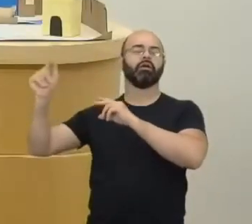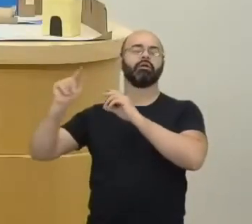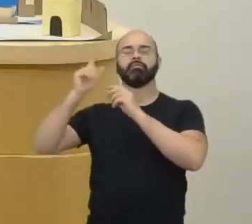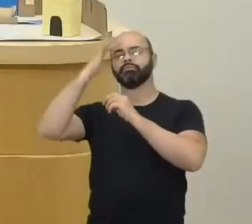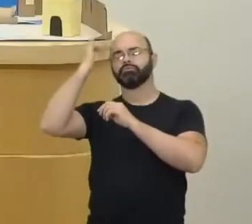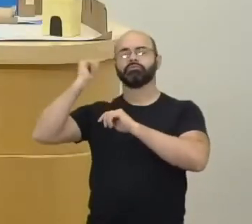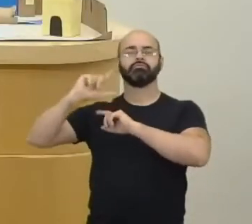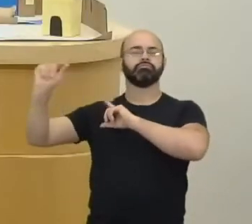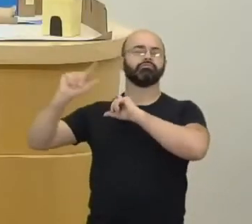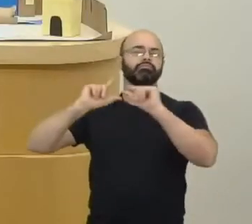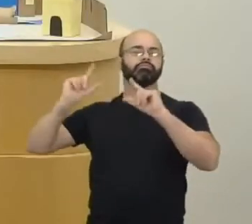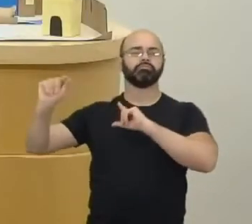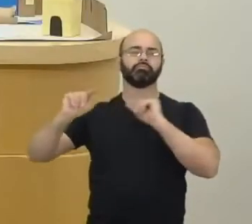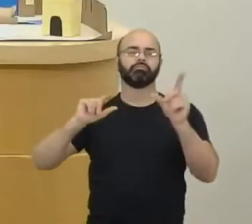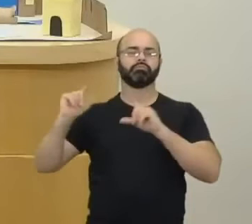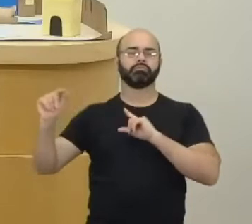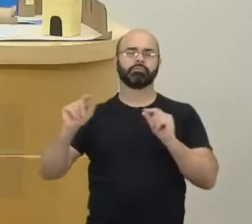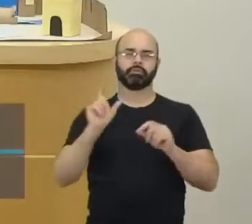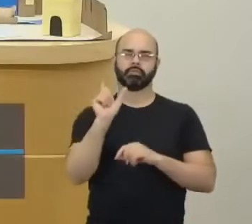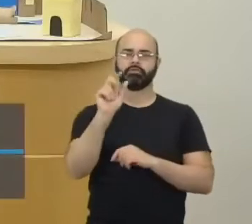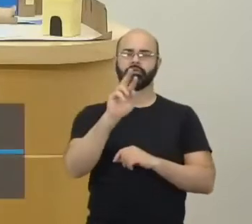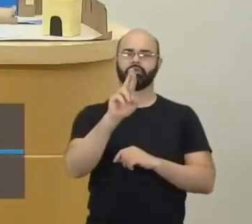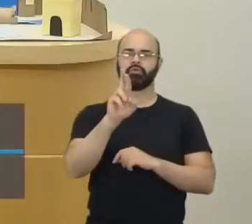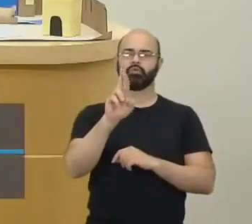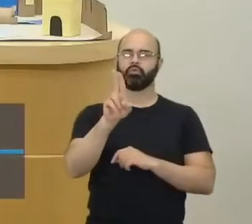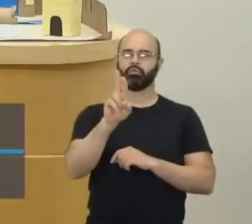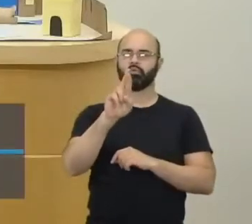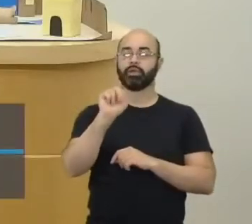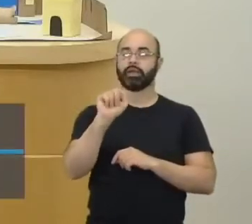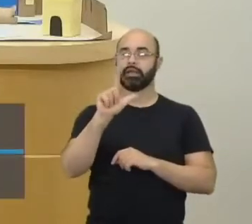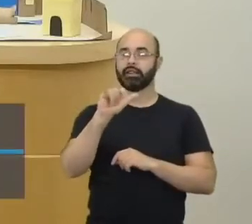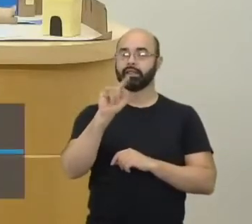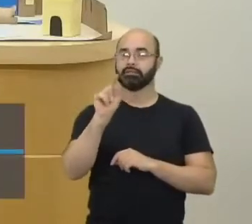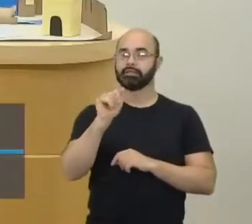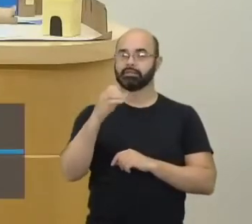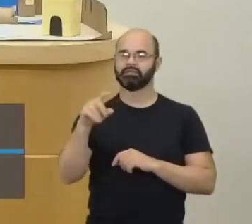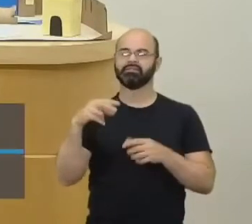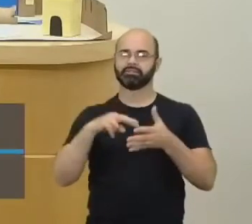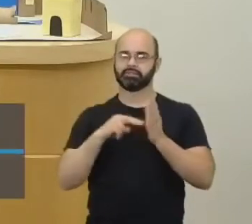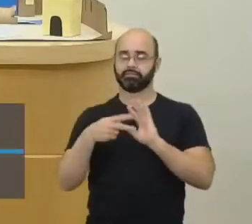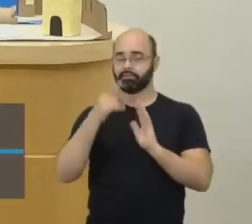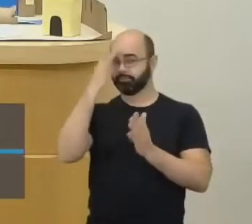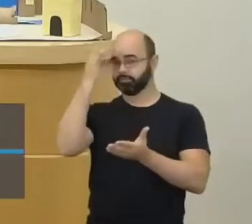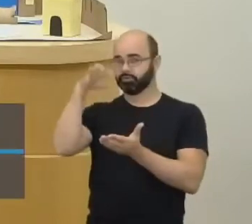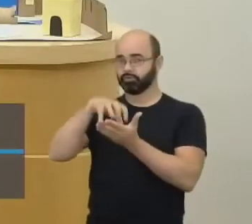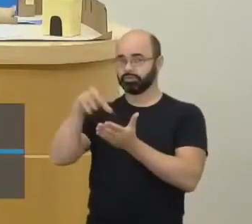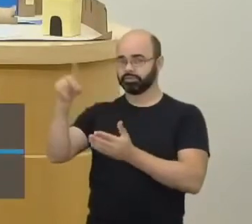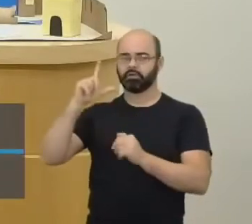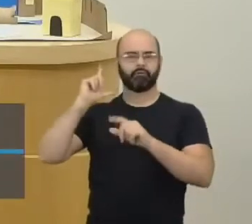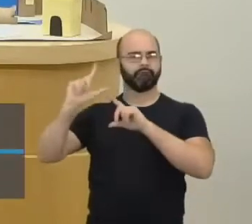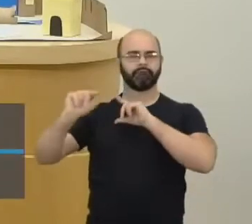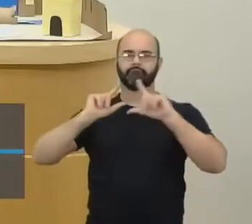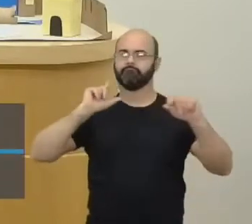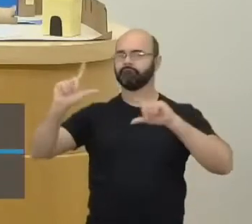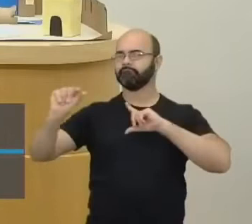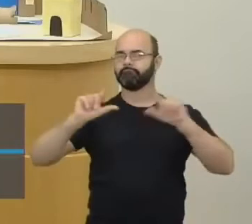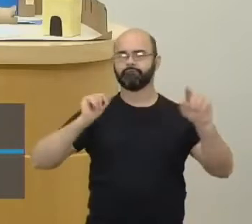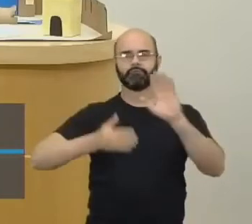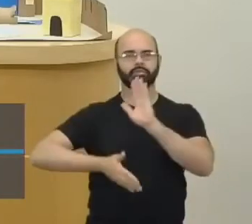disso? O que que é a ruralização? Ó, as pessoas estão saindo lá do centro, né? Estavam todos mais